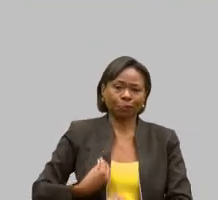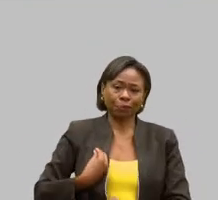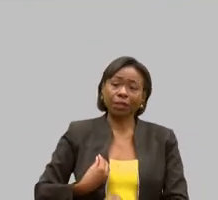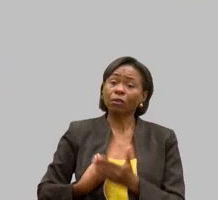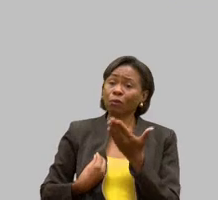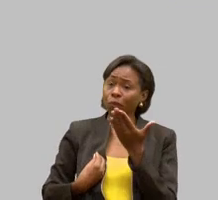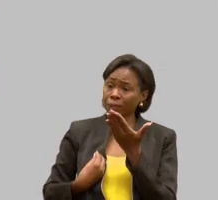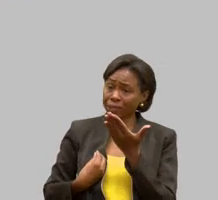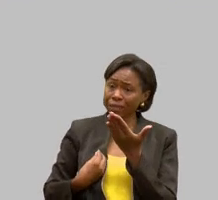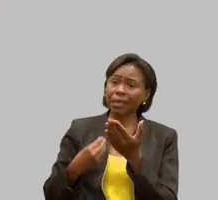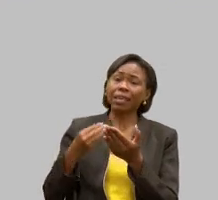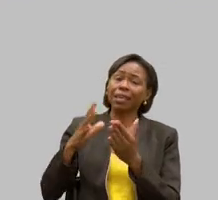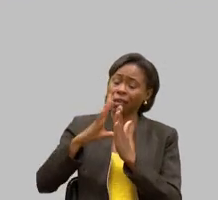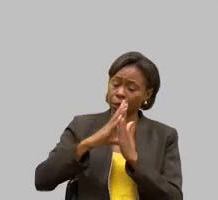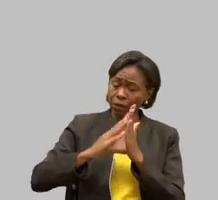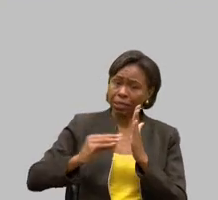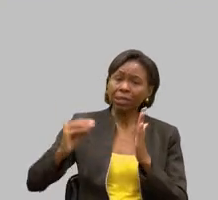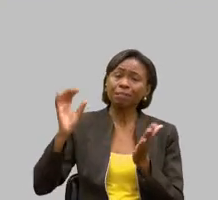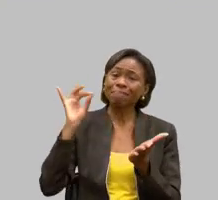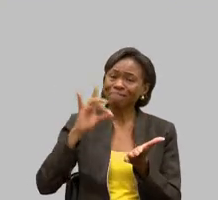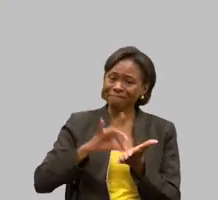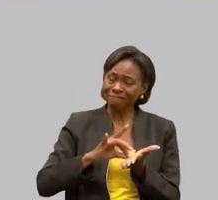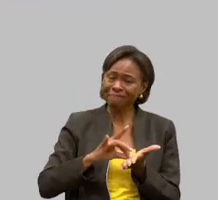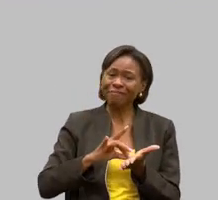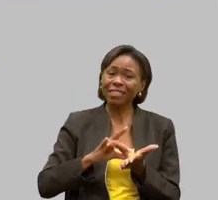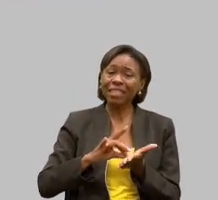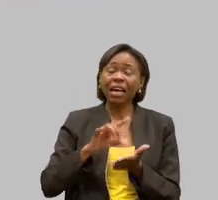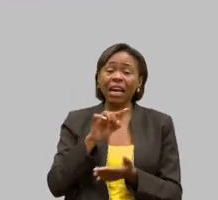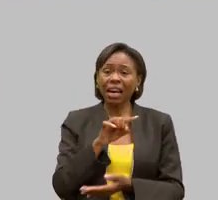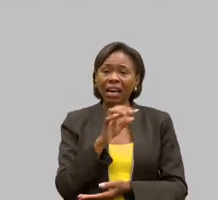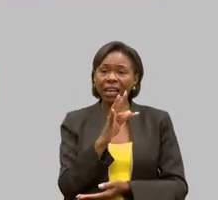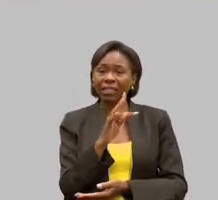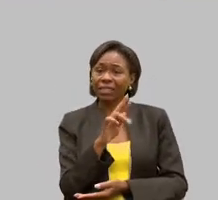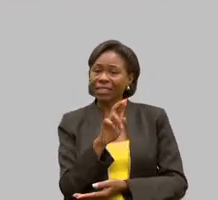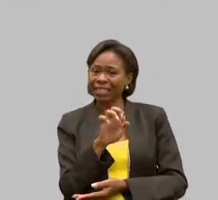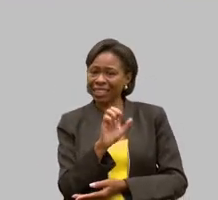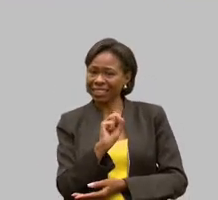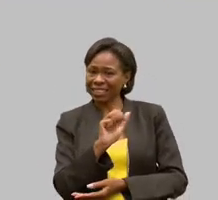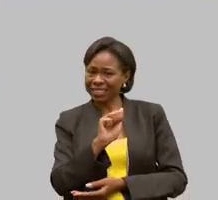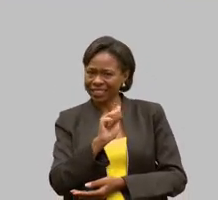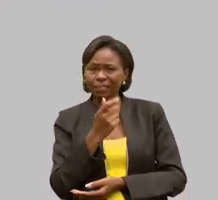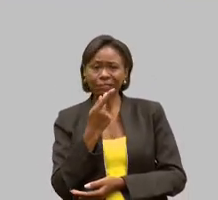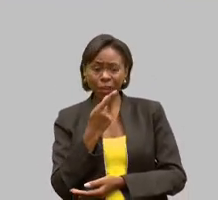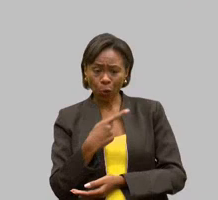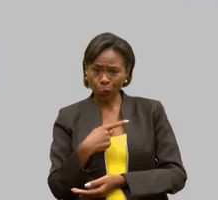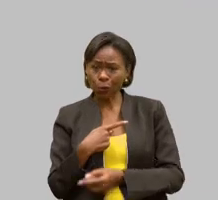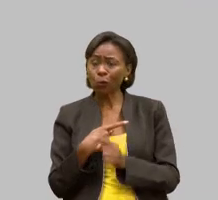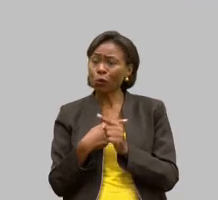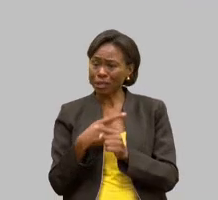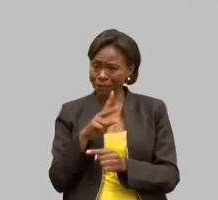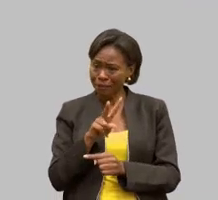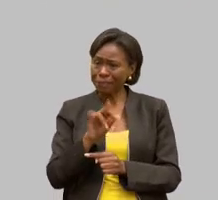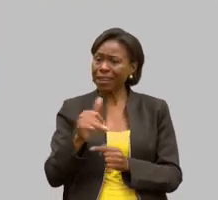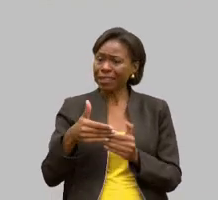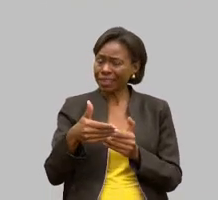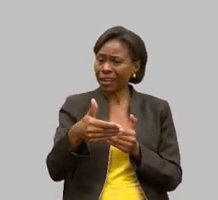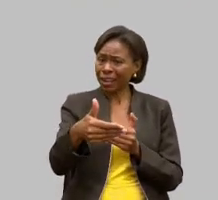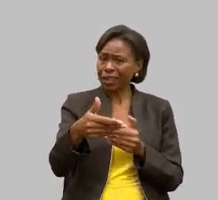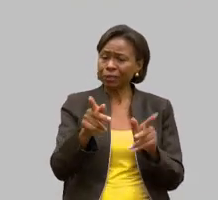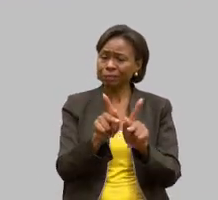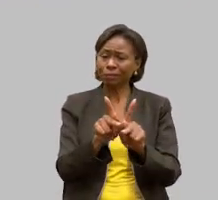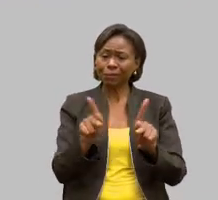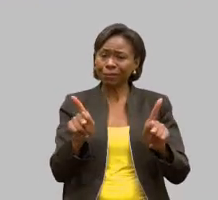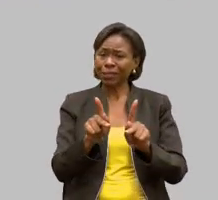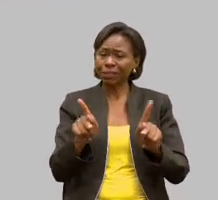categórico, e a Tereza me falava que você vai ser realmente professor agora, ainda mais esse campo que você vai estar e vai ser um belo